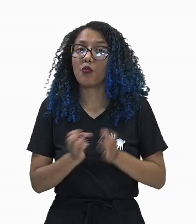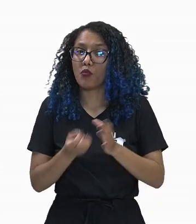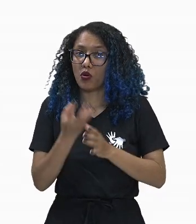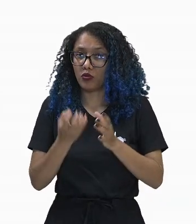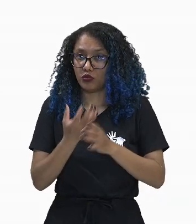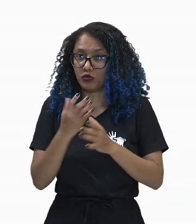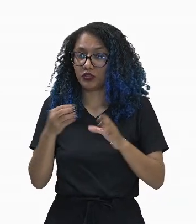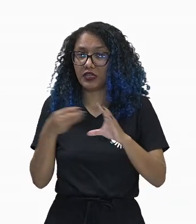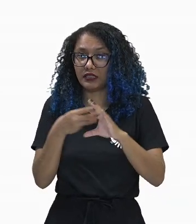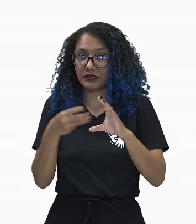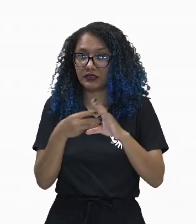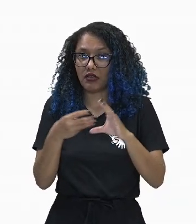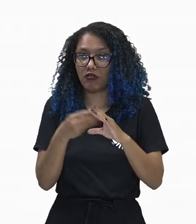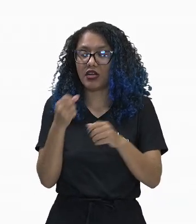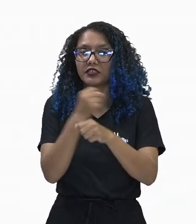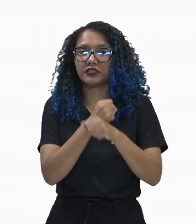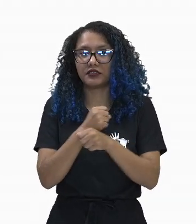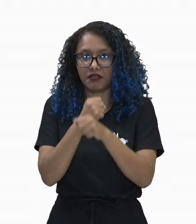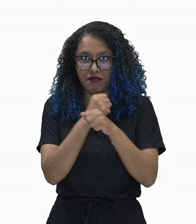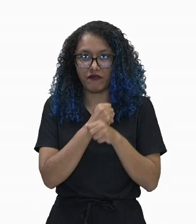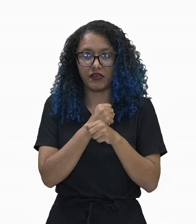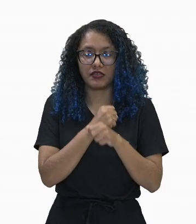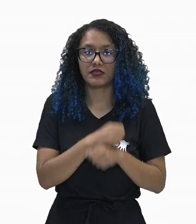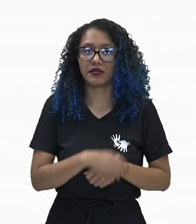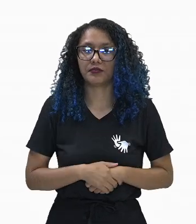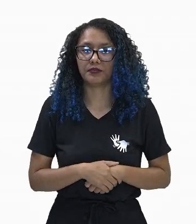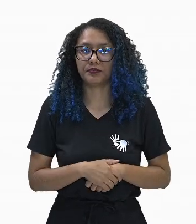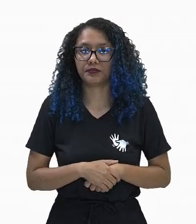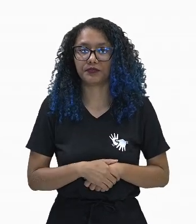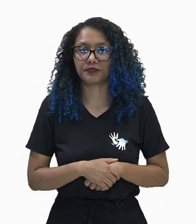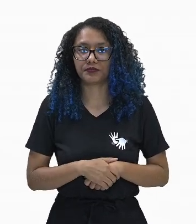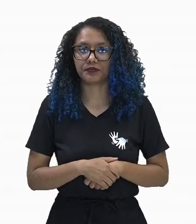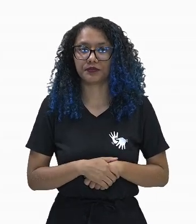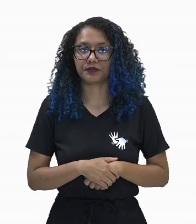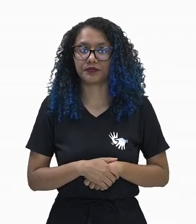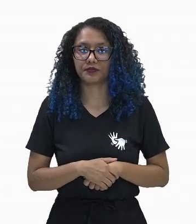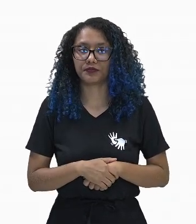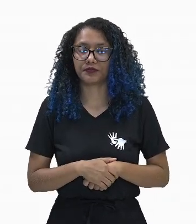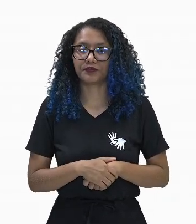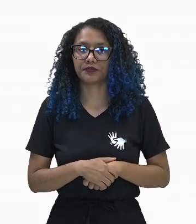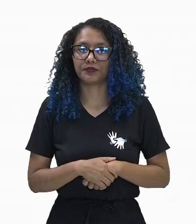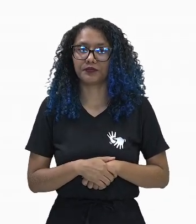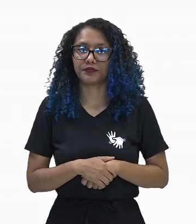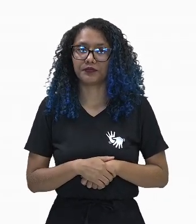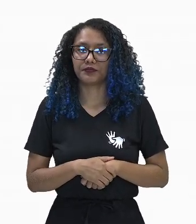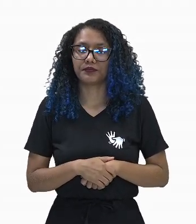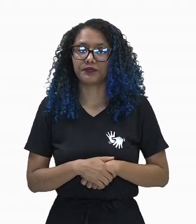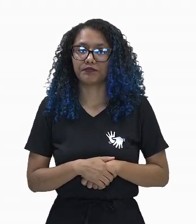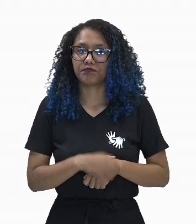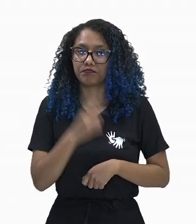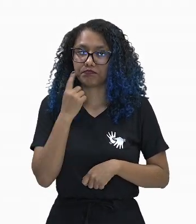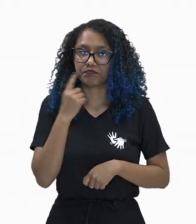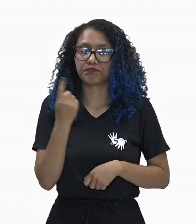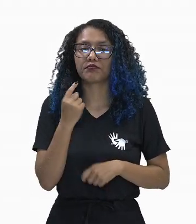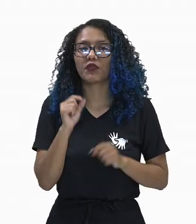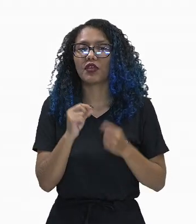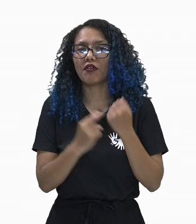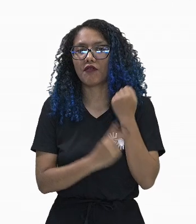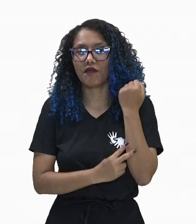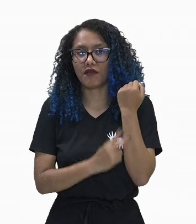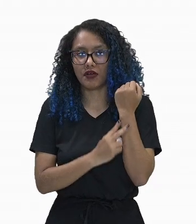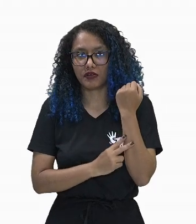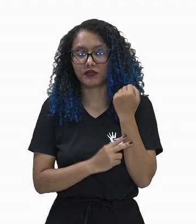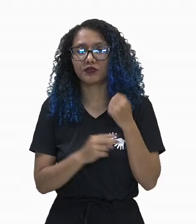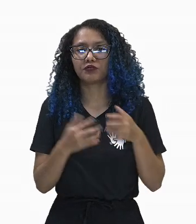nós temos também os compostos, esses componentes importantíssimos, que são os vasos, os